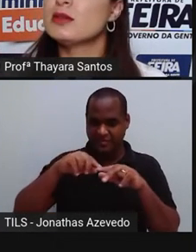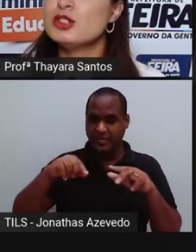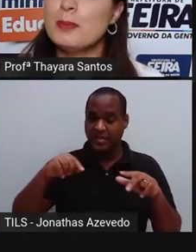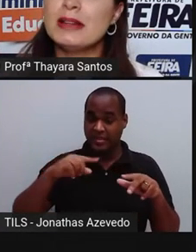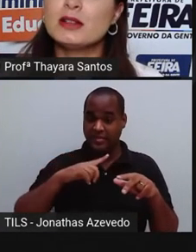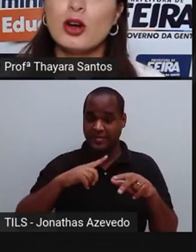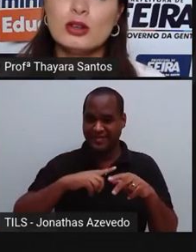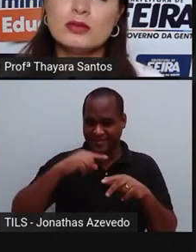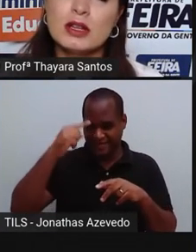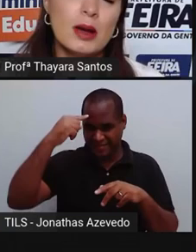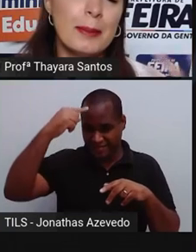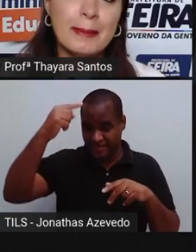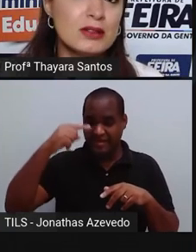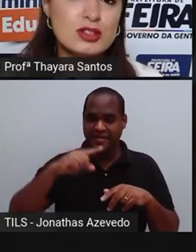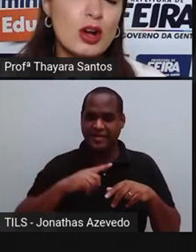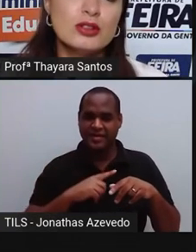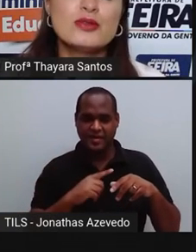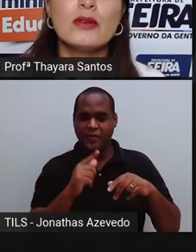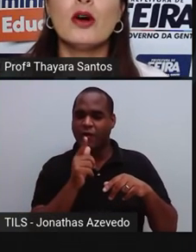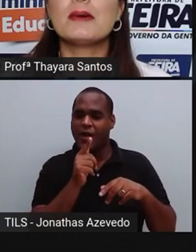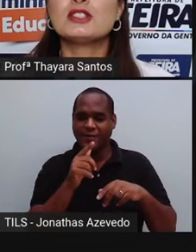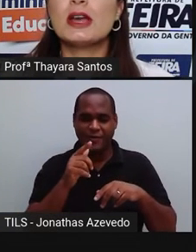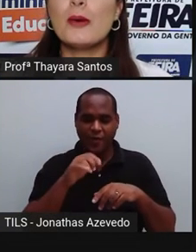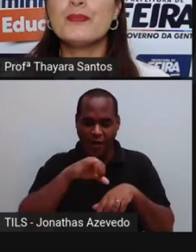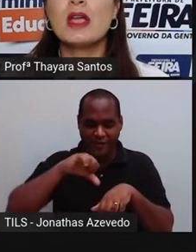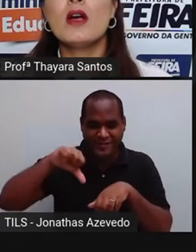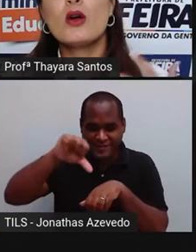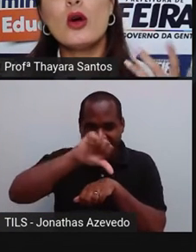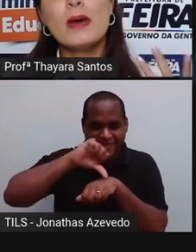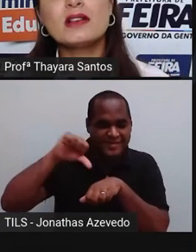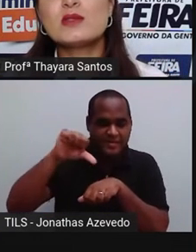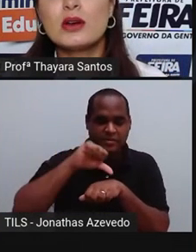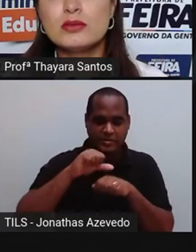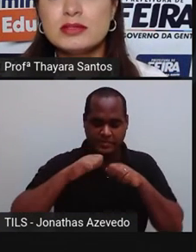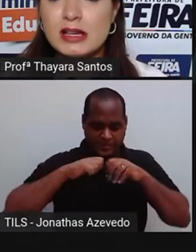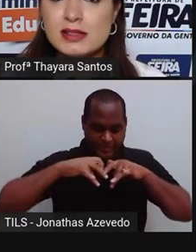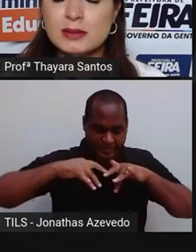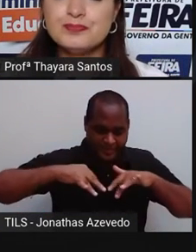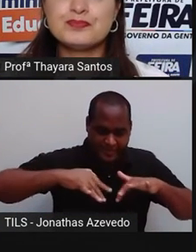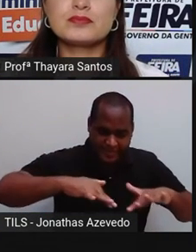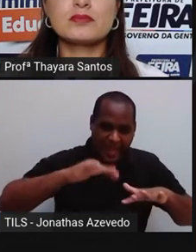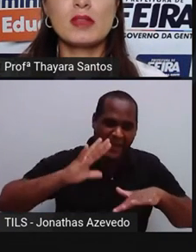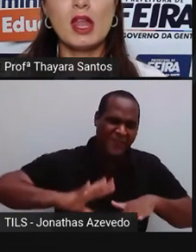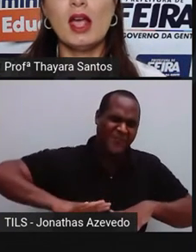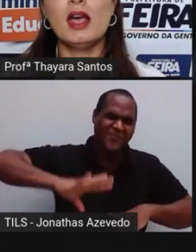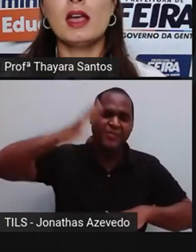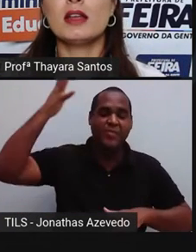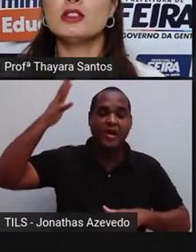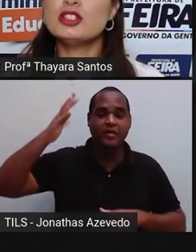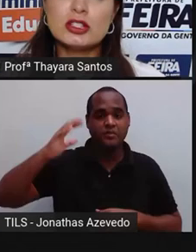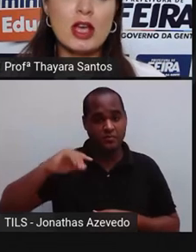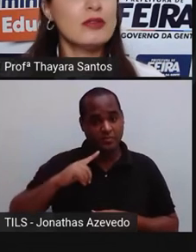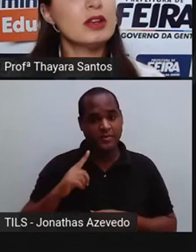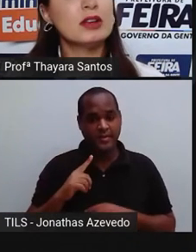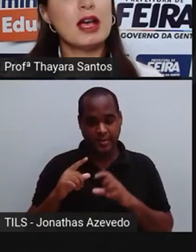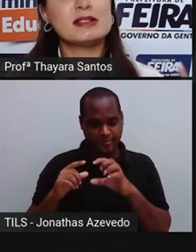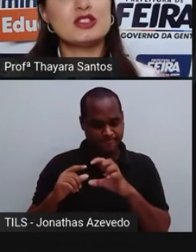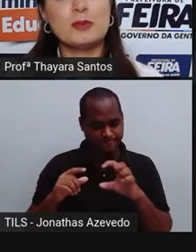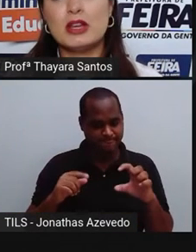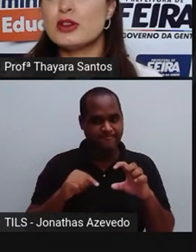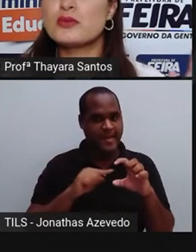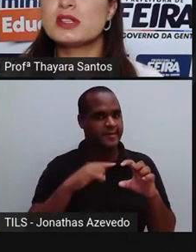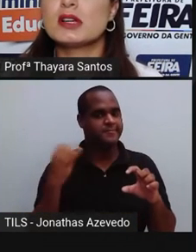derramamento de petróleo, derramamento de óleo de uma forma geral. Como é que isso acontece? A gente teve,